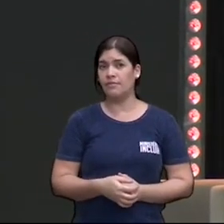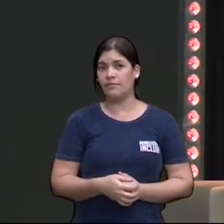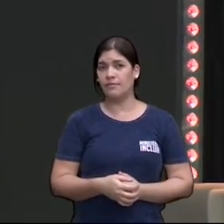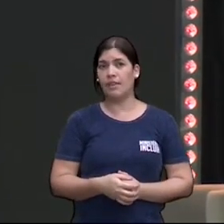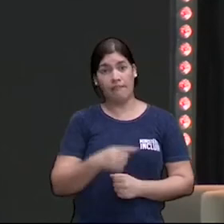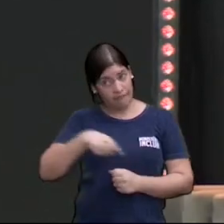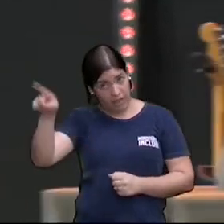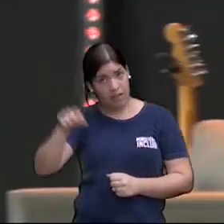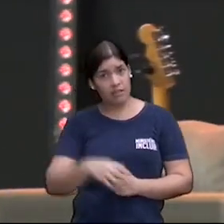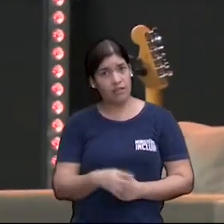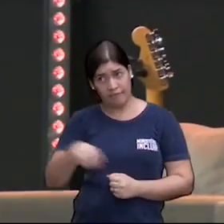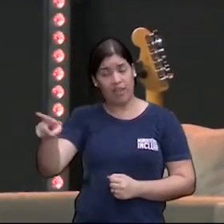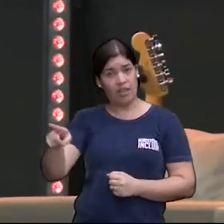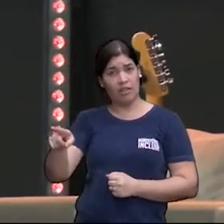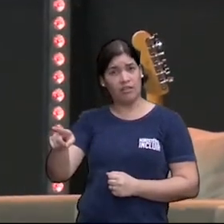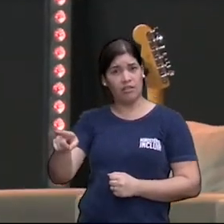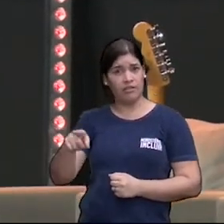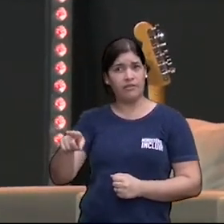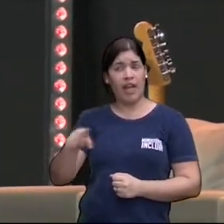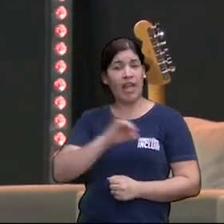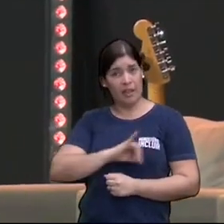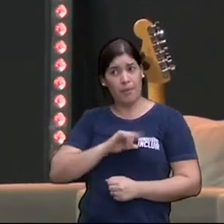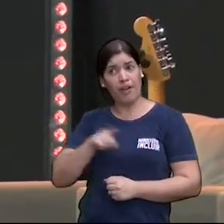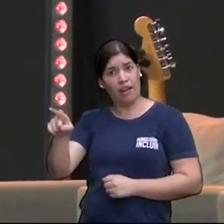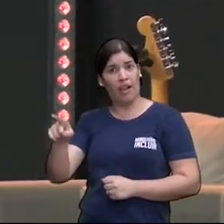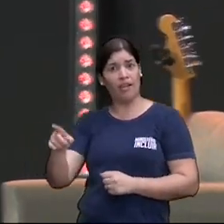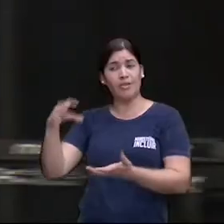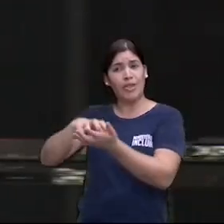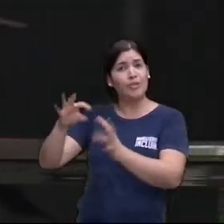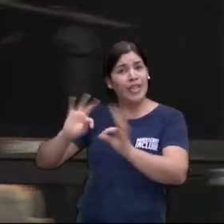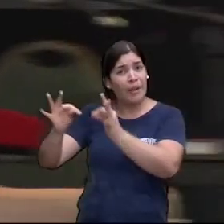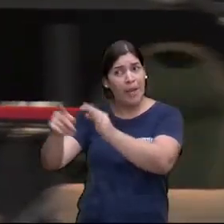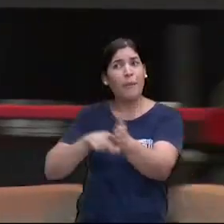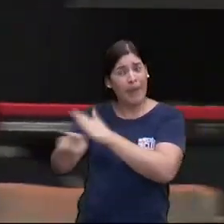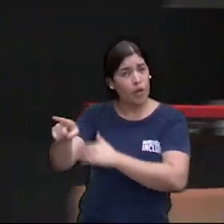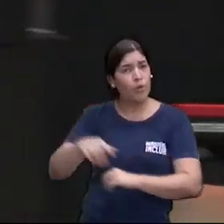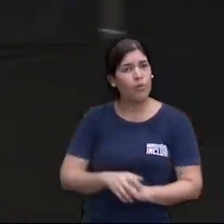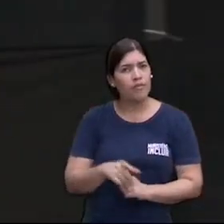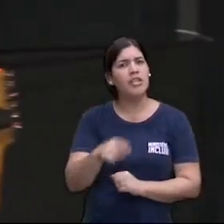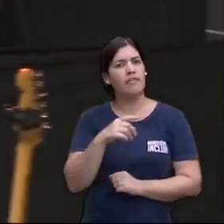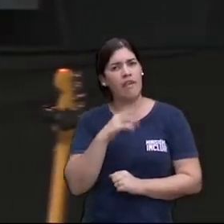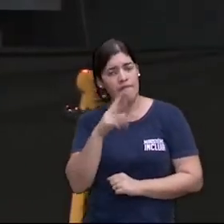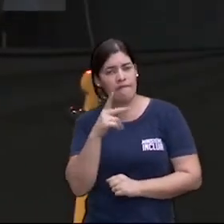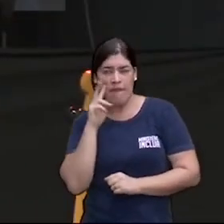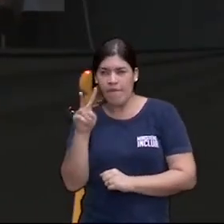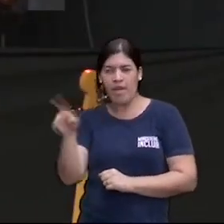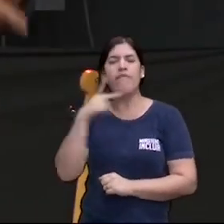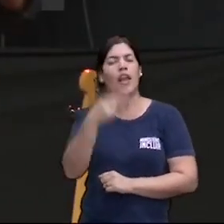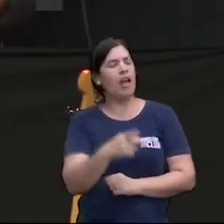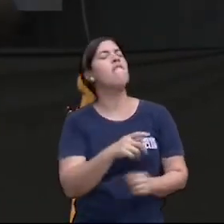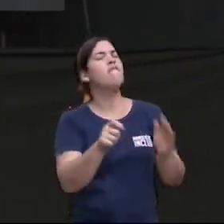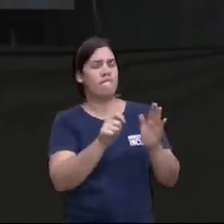Vai lá na comunidade terapêutica lá em Itaboraí, vai lá, você vai ouvir eles falando, passou vicia assim, comecei a